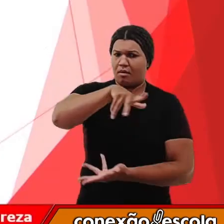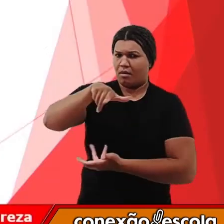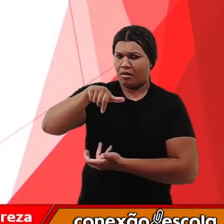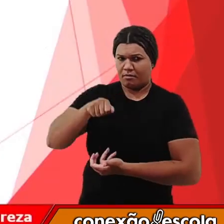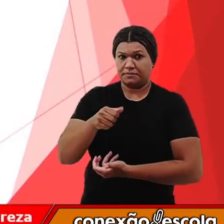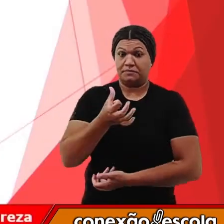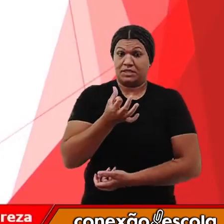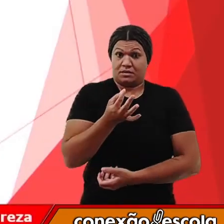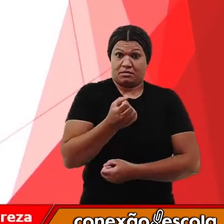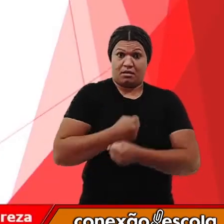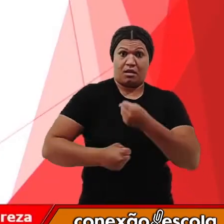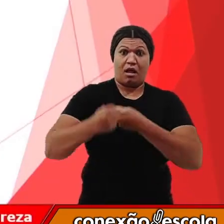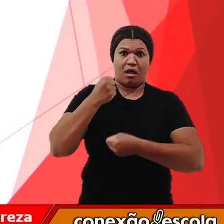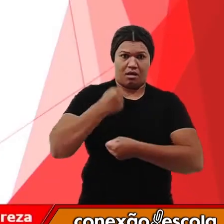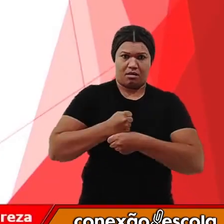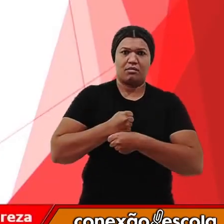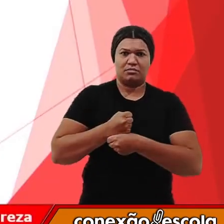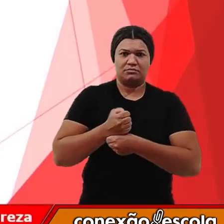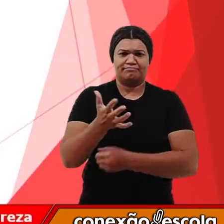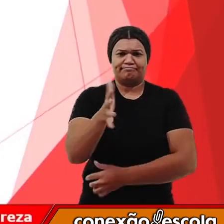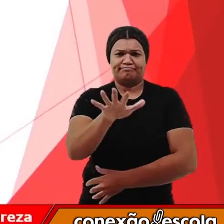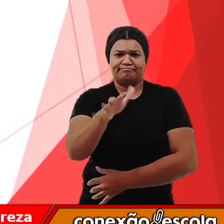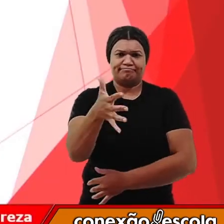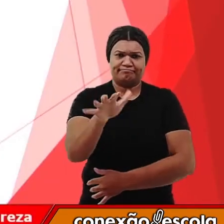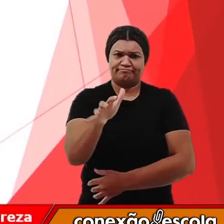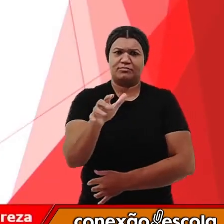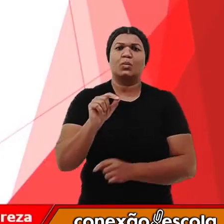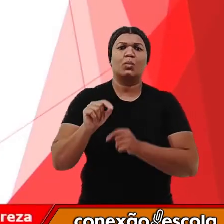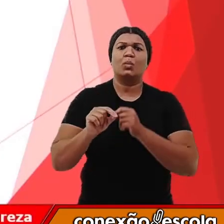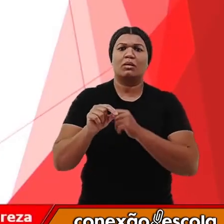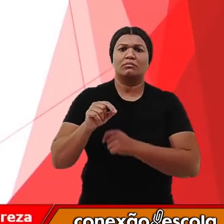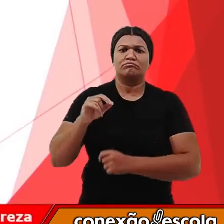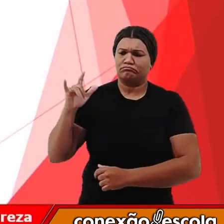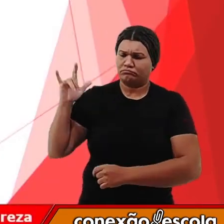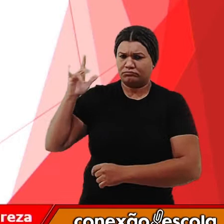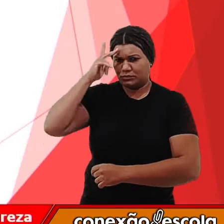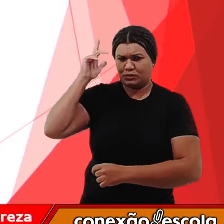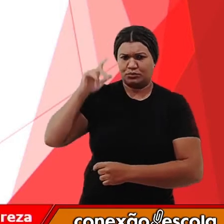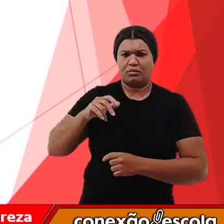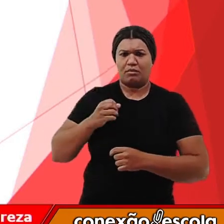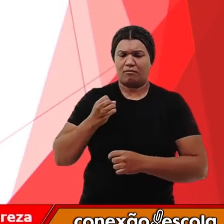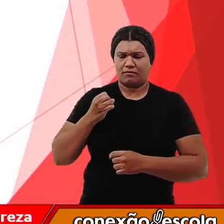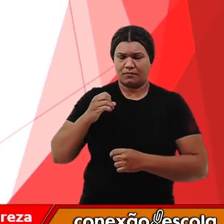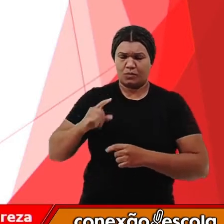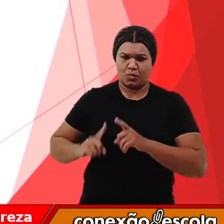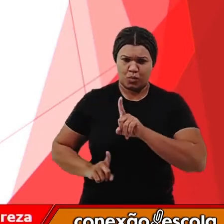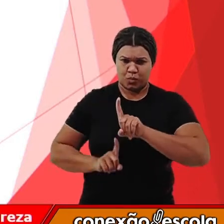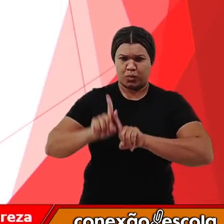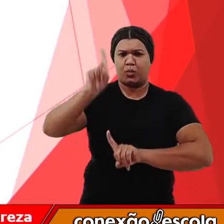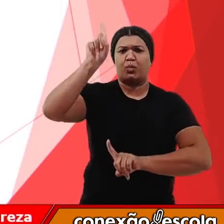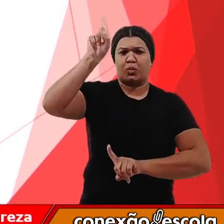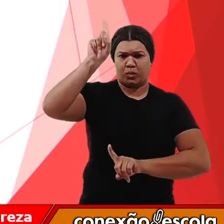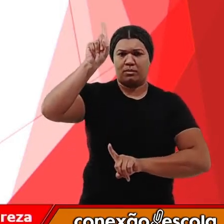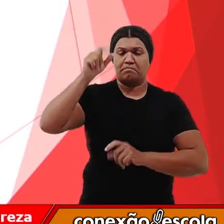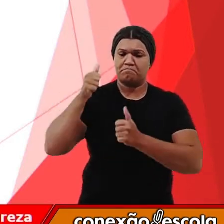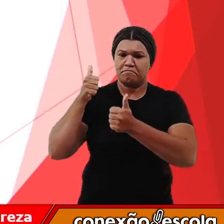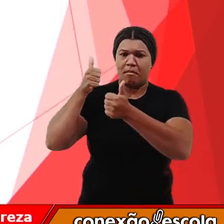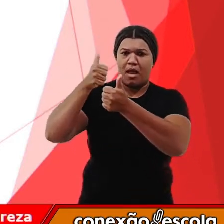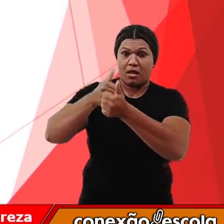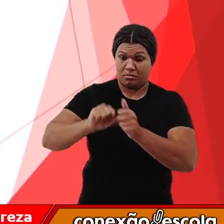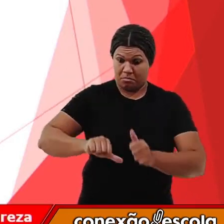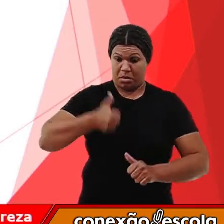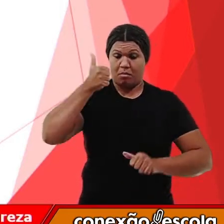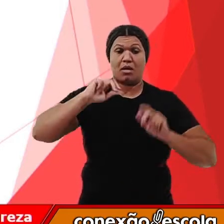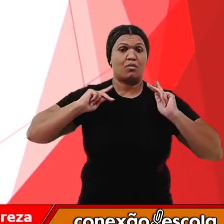há 60 anos aproximadamente, um astronauta teve a oportunidade de viajar próximo a ela. Foi o primeiro ser humano que